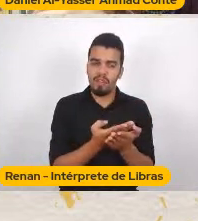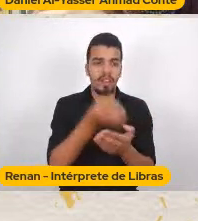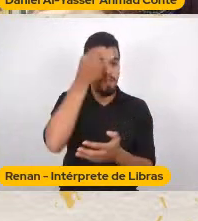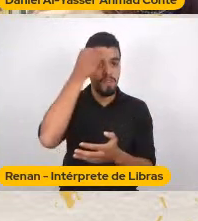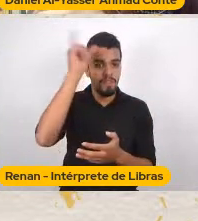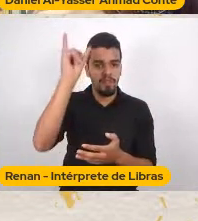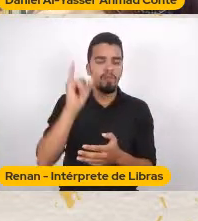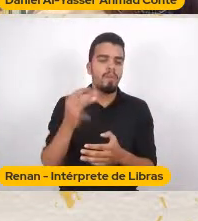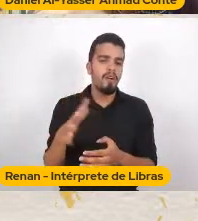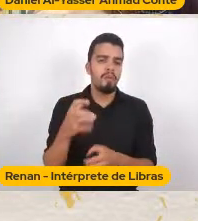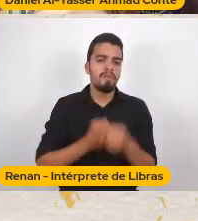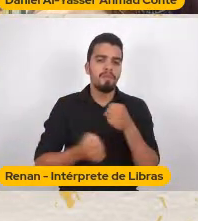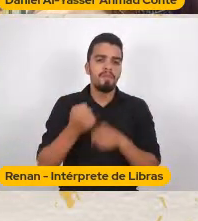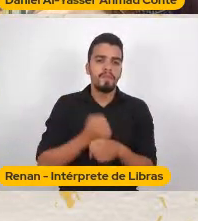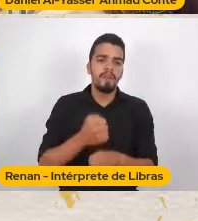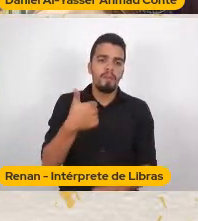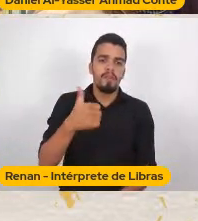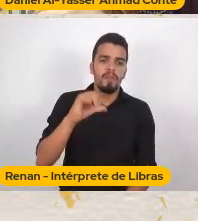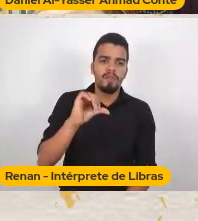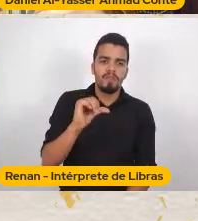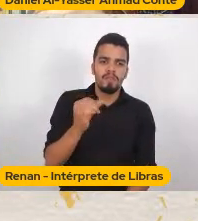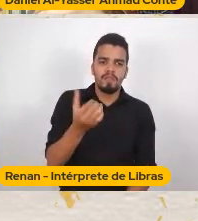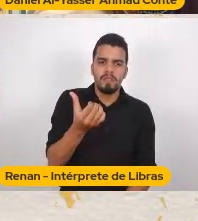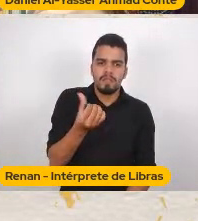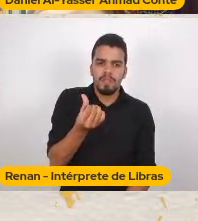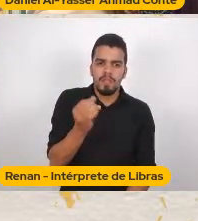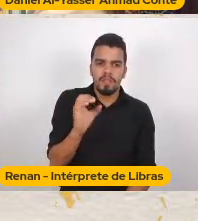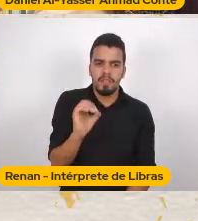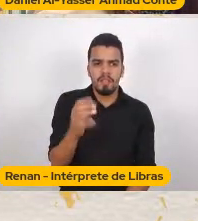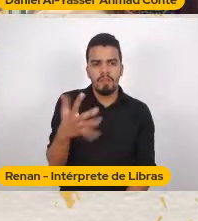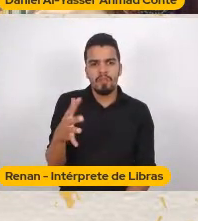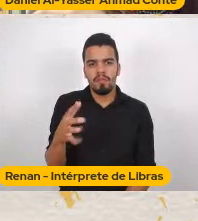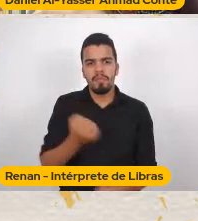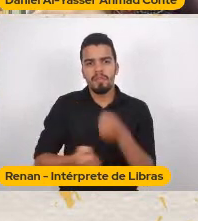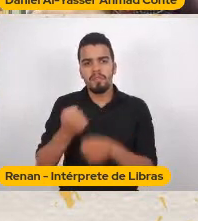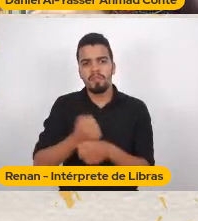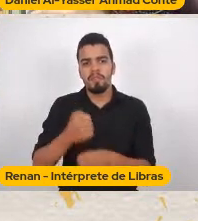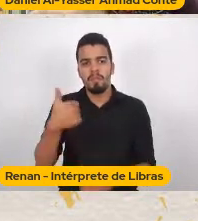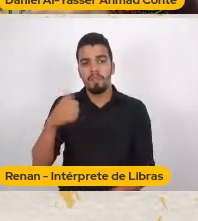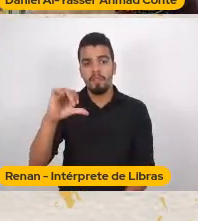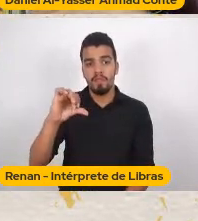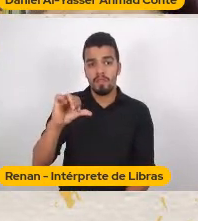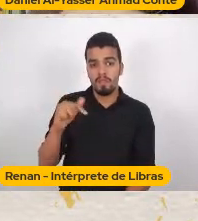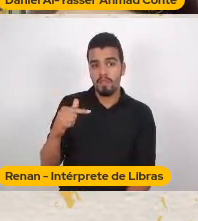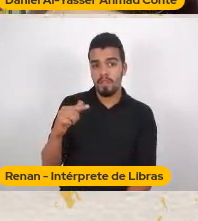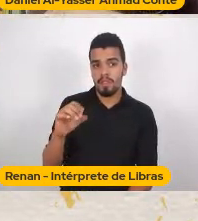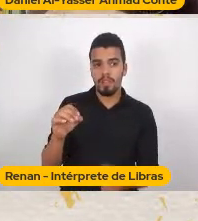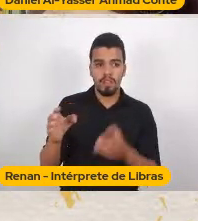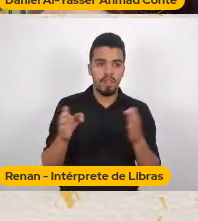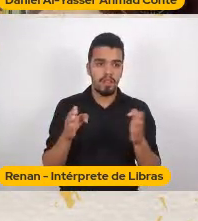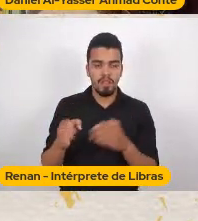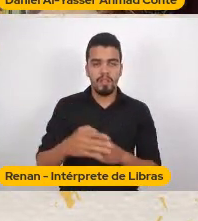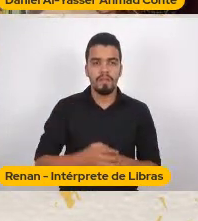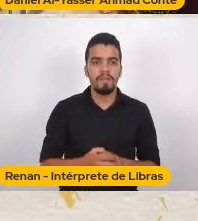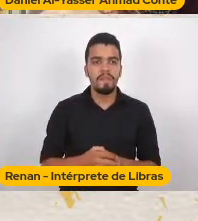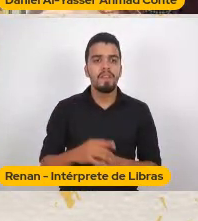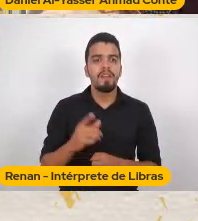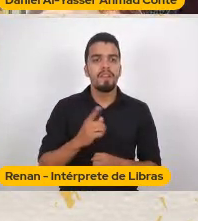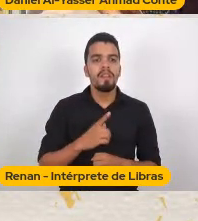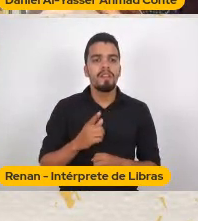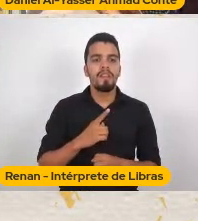Quando começou A veicular Muito fortemente Nas televisões brasileiras O pica-pau Tom e Jerry